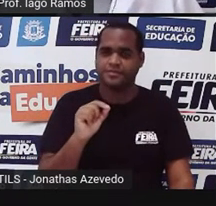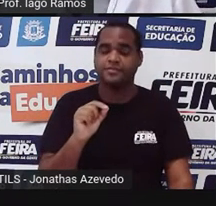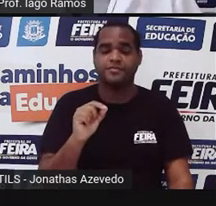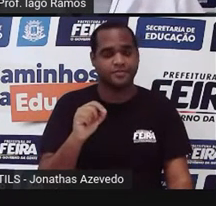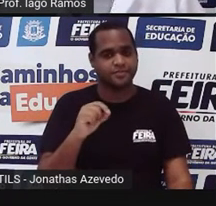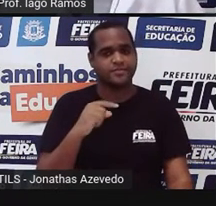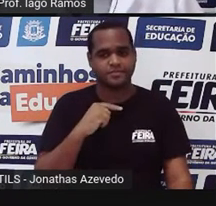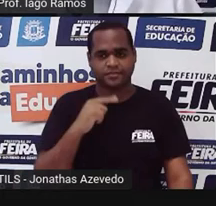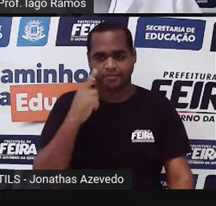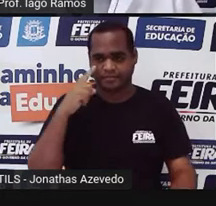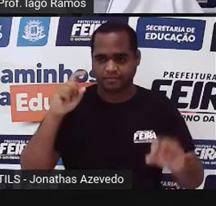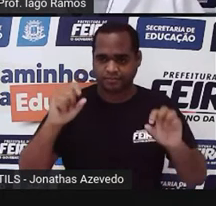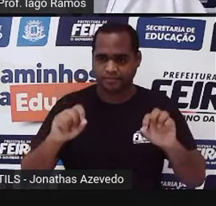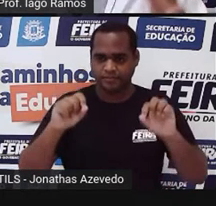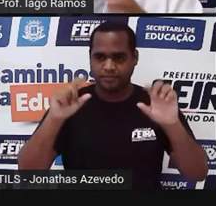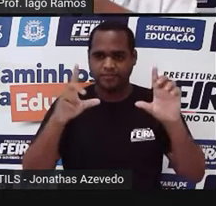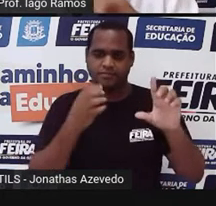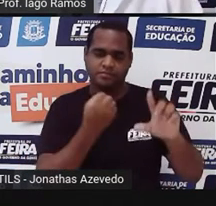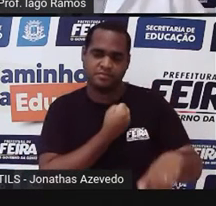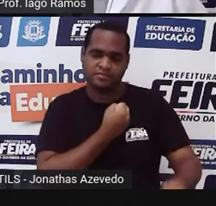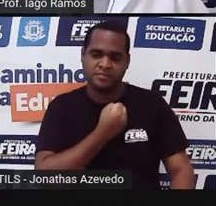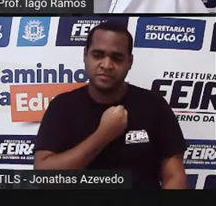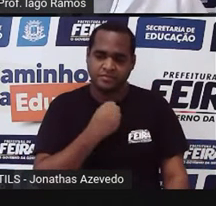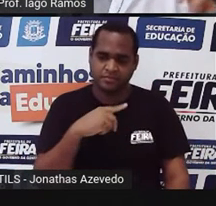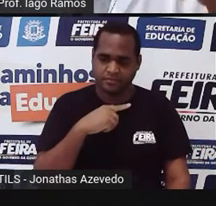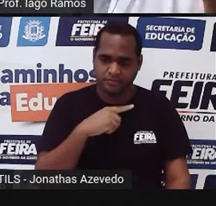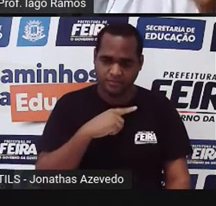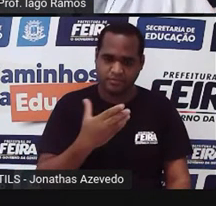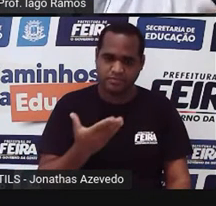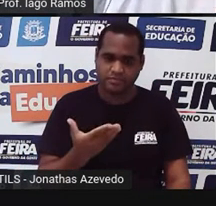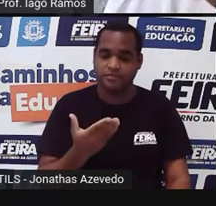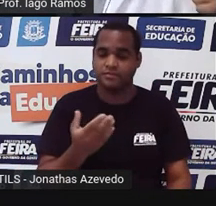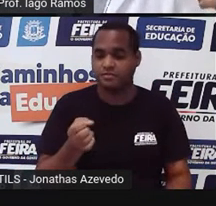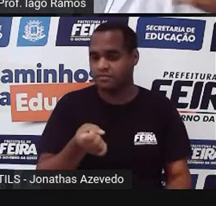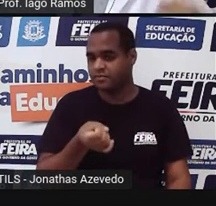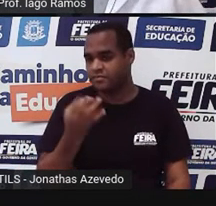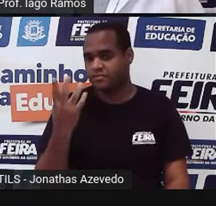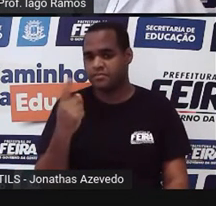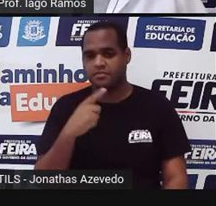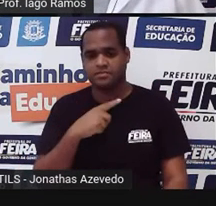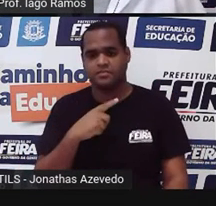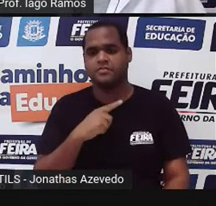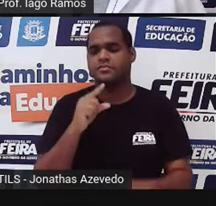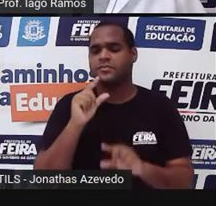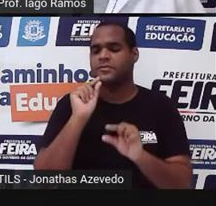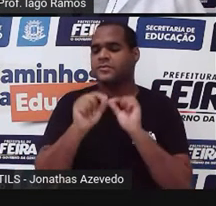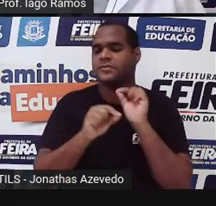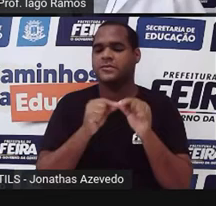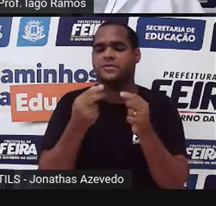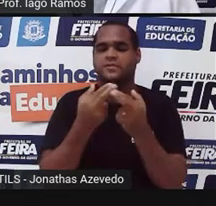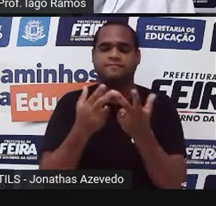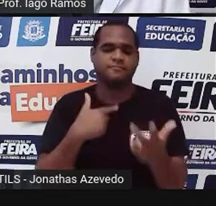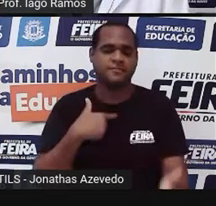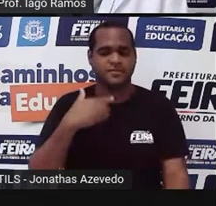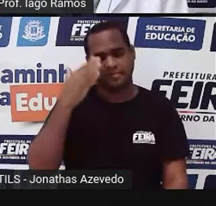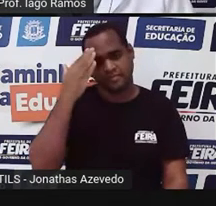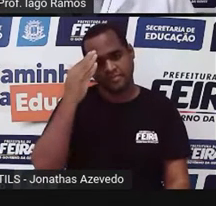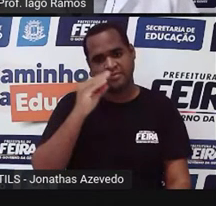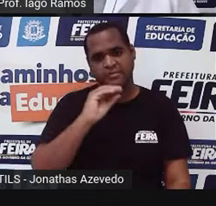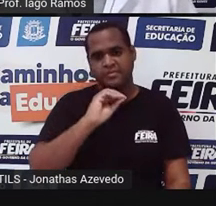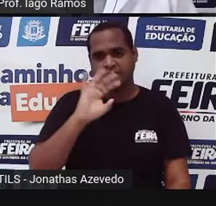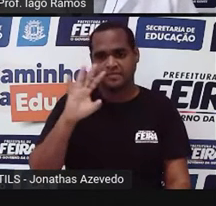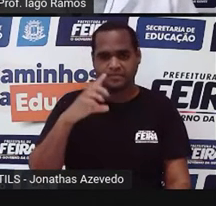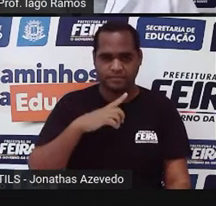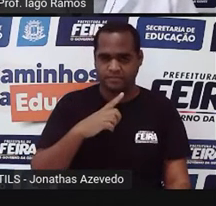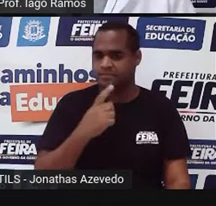a nossa telinha com os números. Cada número ali representa o quanto você entendeu da aula até esse momento. A gente usa o número